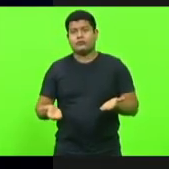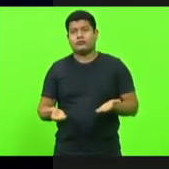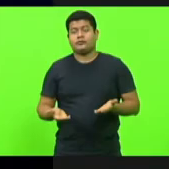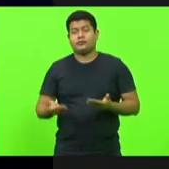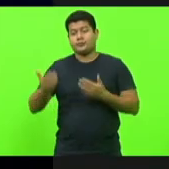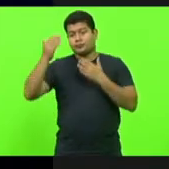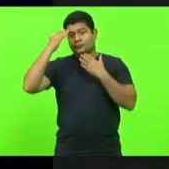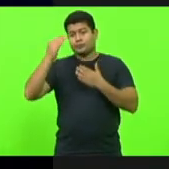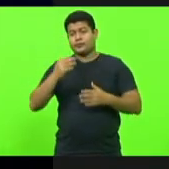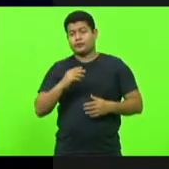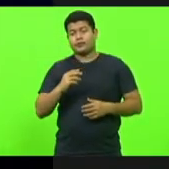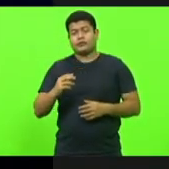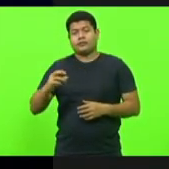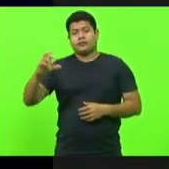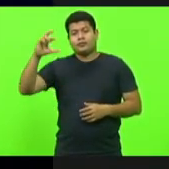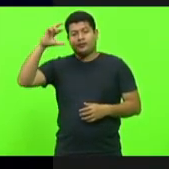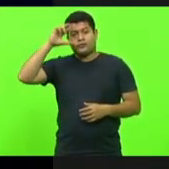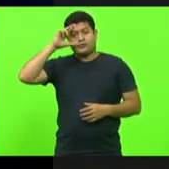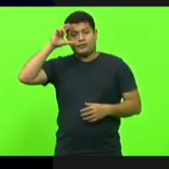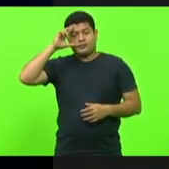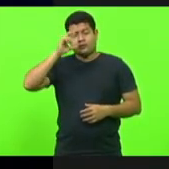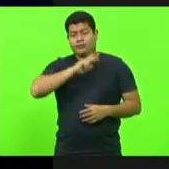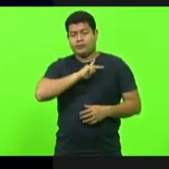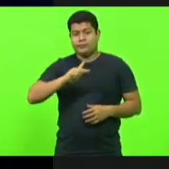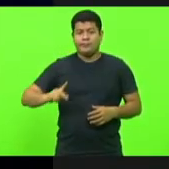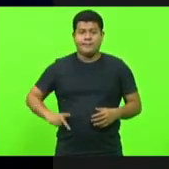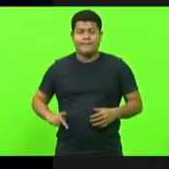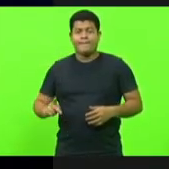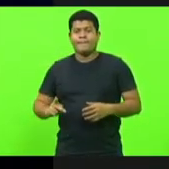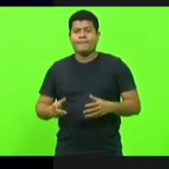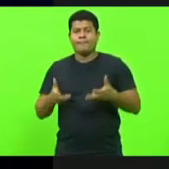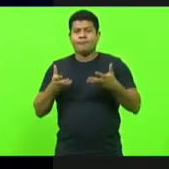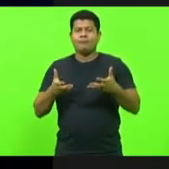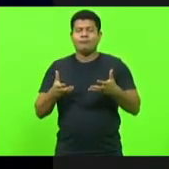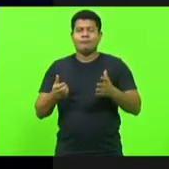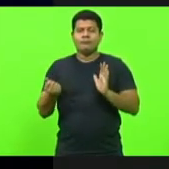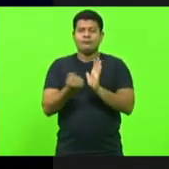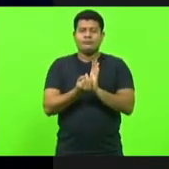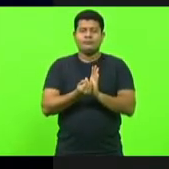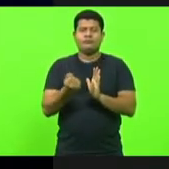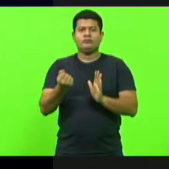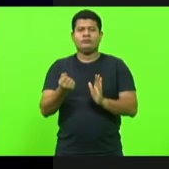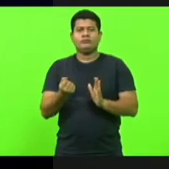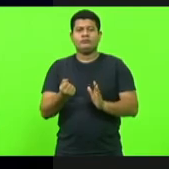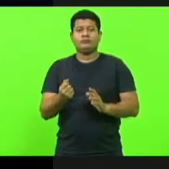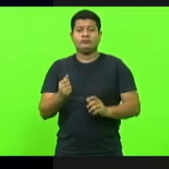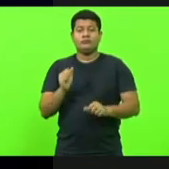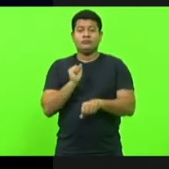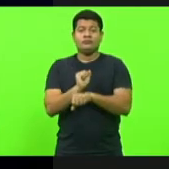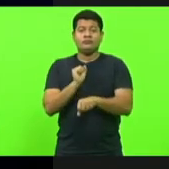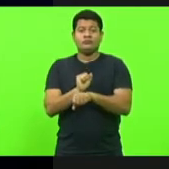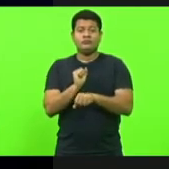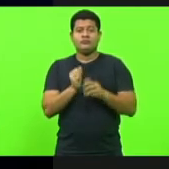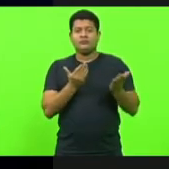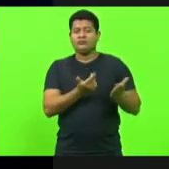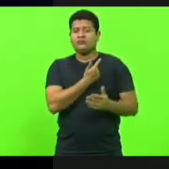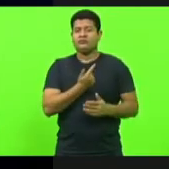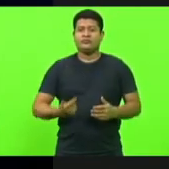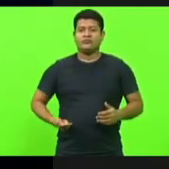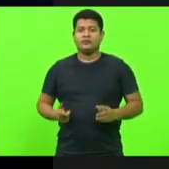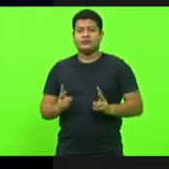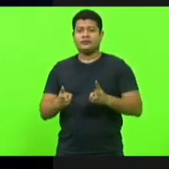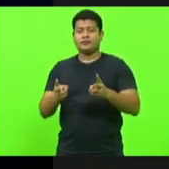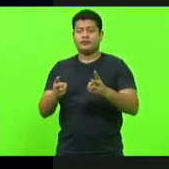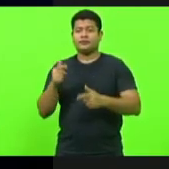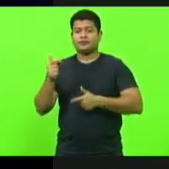essa sessão eu quero deixar esse registro de agradecimento e torcer para que o governo possa continuar com esse